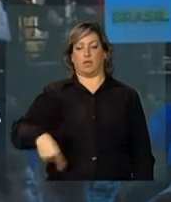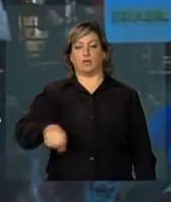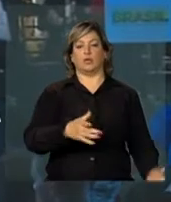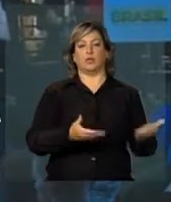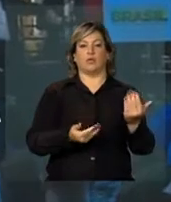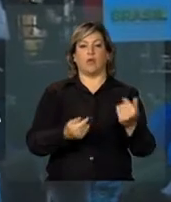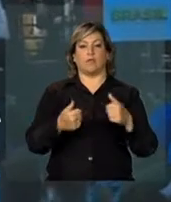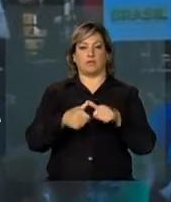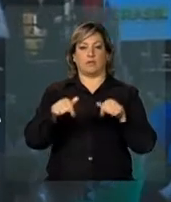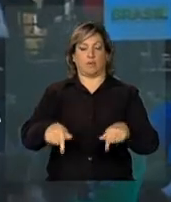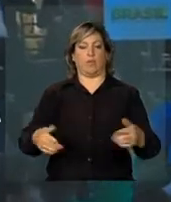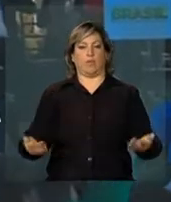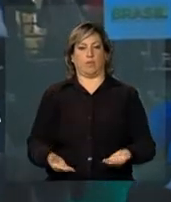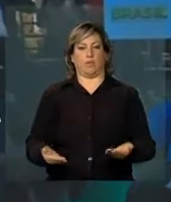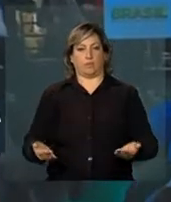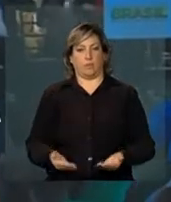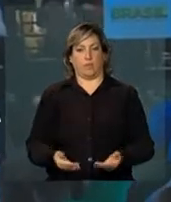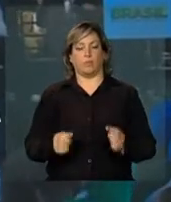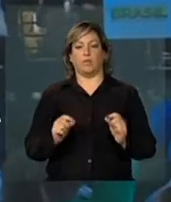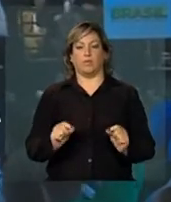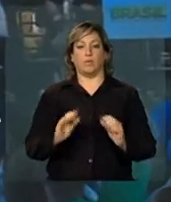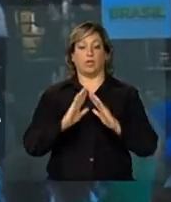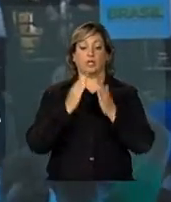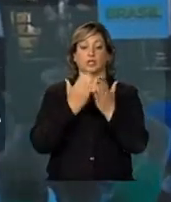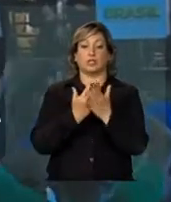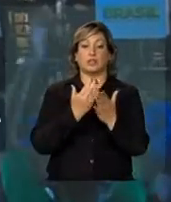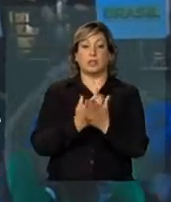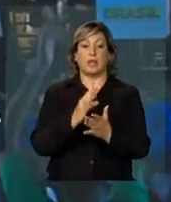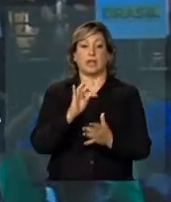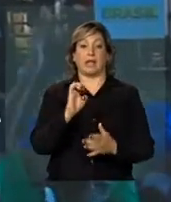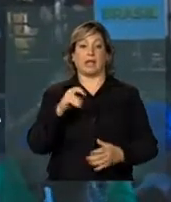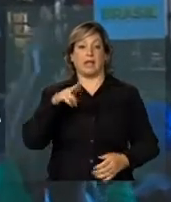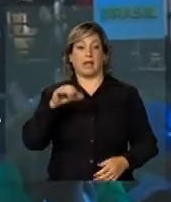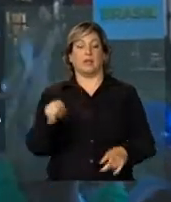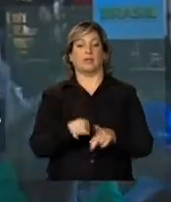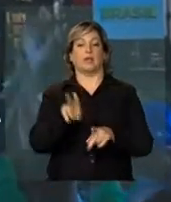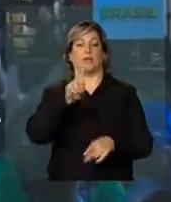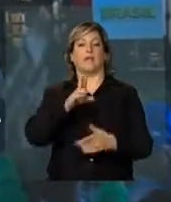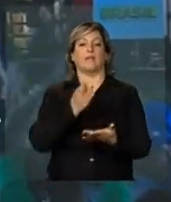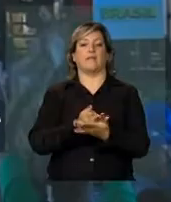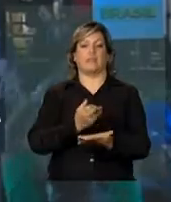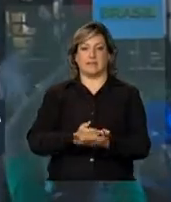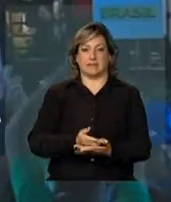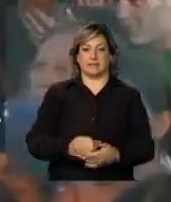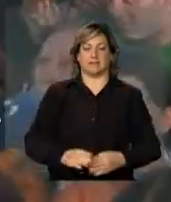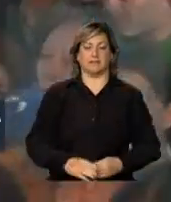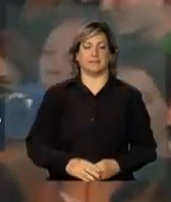jovens aqui presentes, que é a escola técnica e universidade.